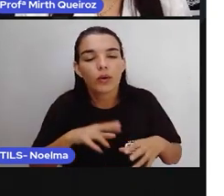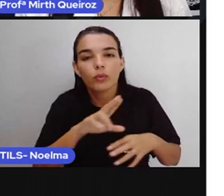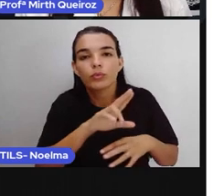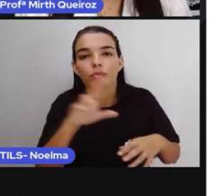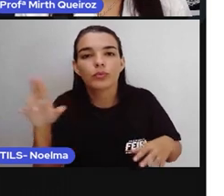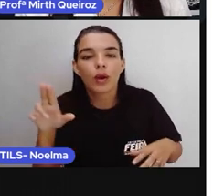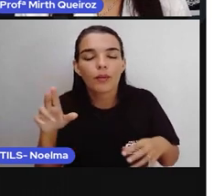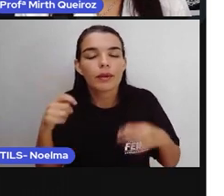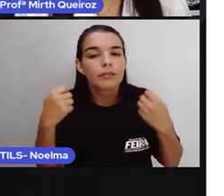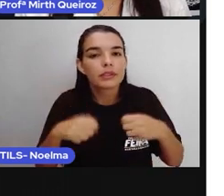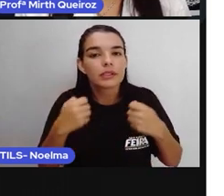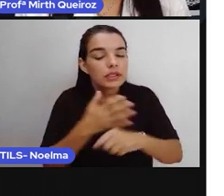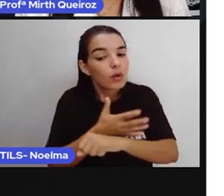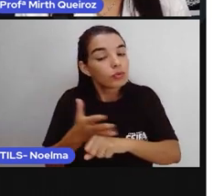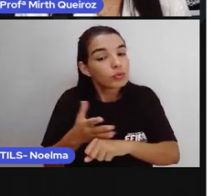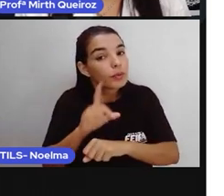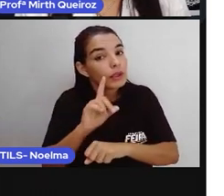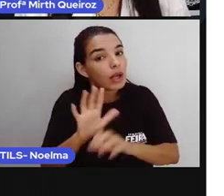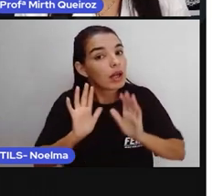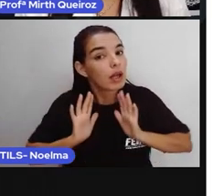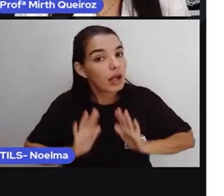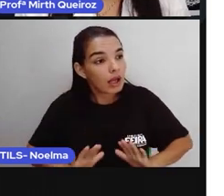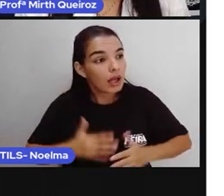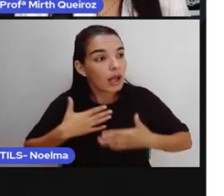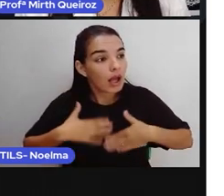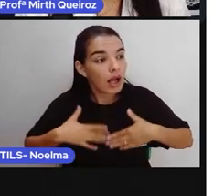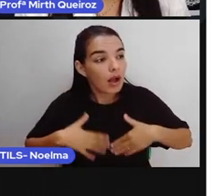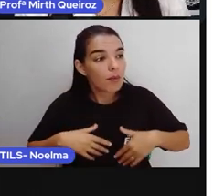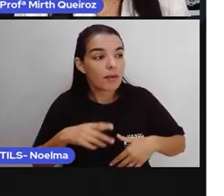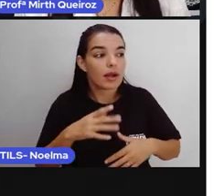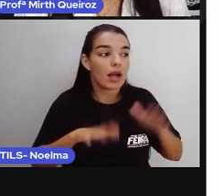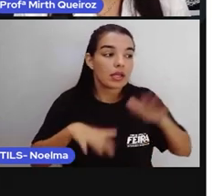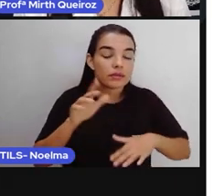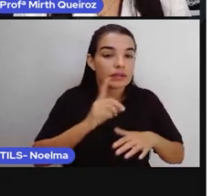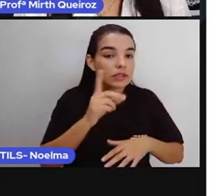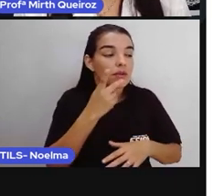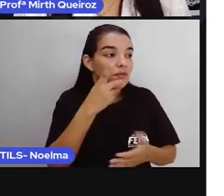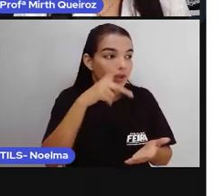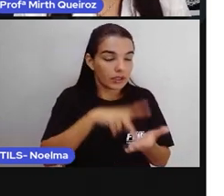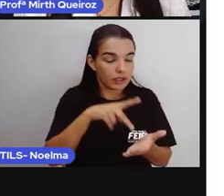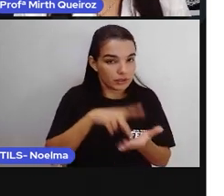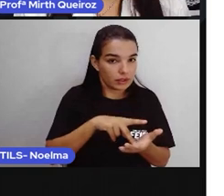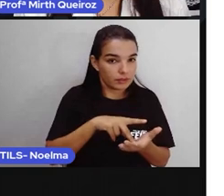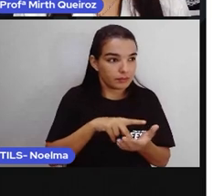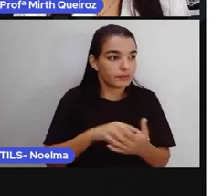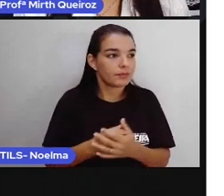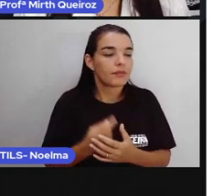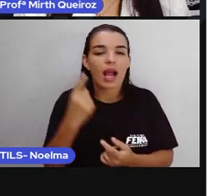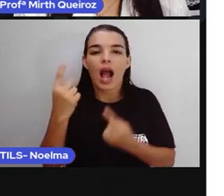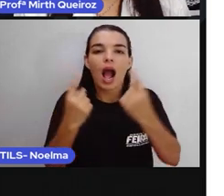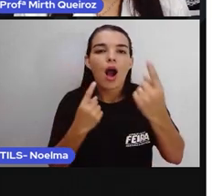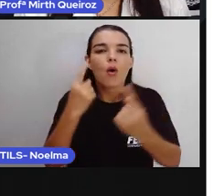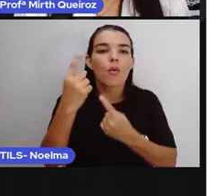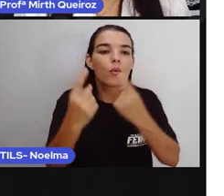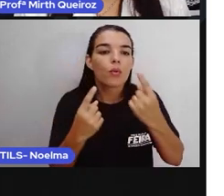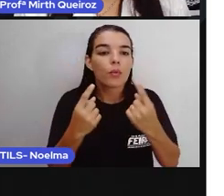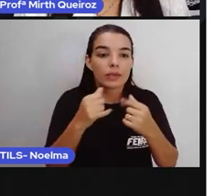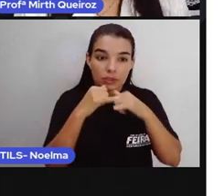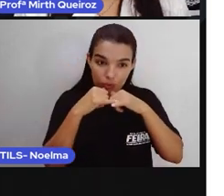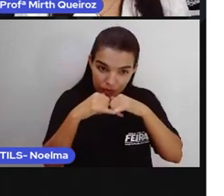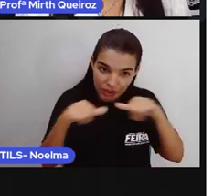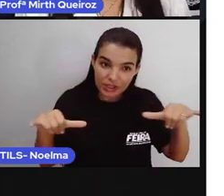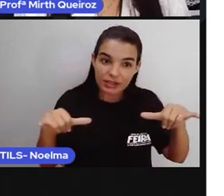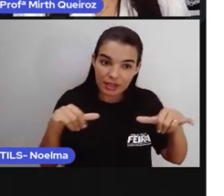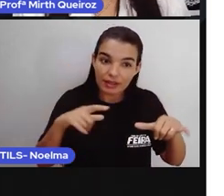elas não costumam ser verdadeiras. Então, não caiam nisso, né? Alguns notícias são verdadeiras,